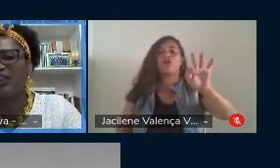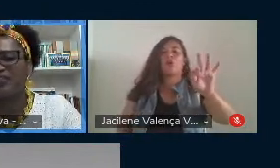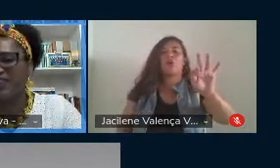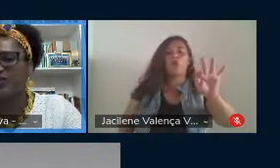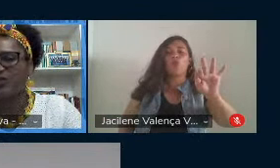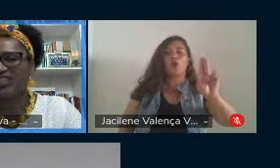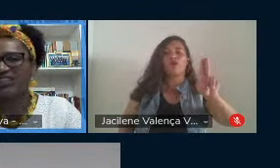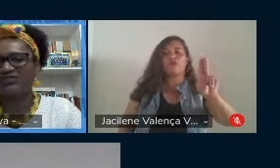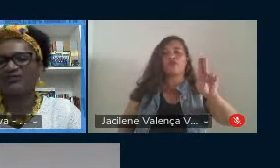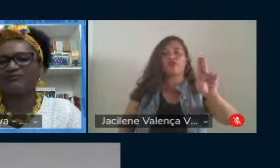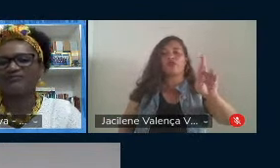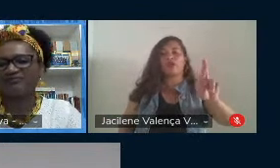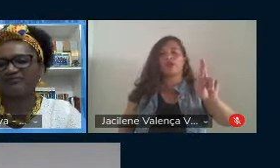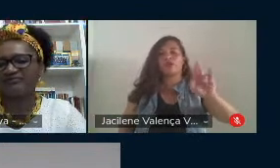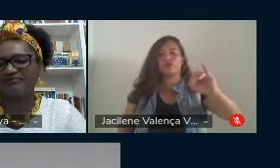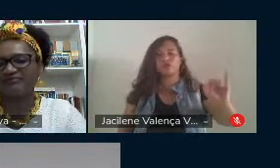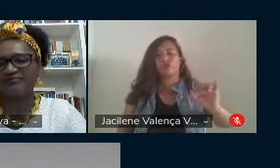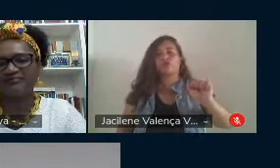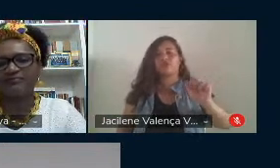que fez o prefácio do livro.